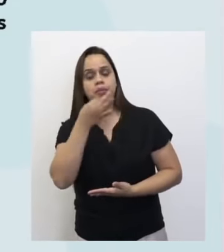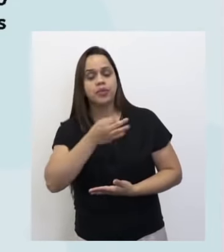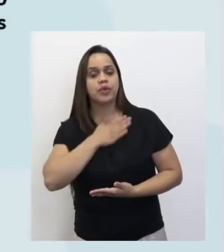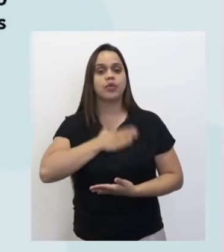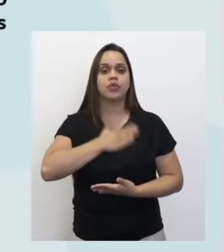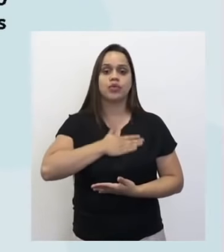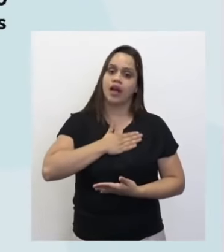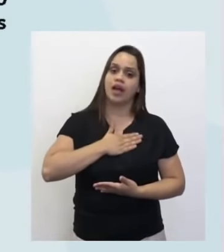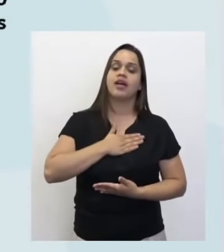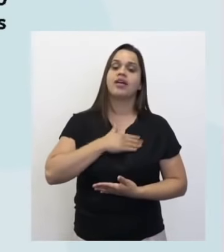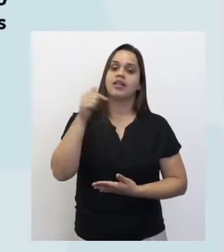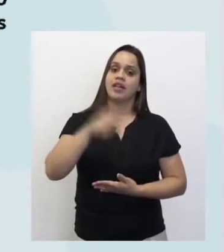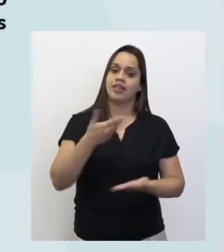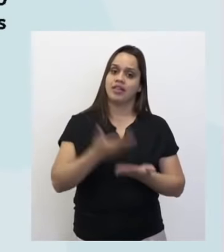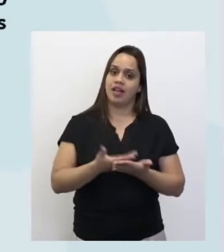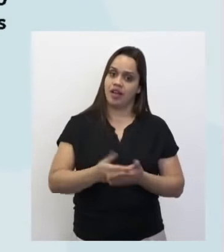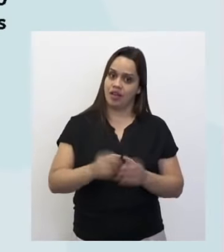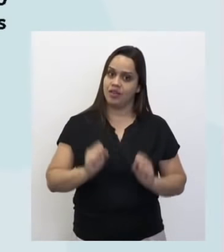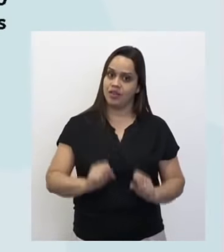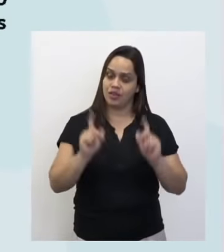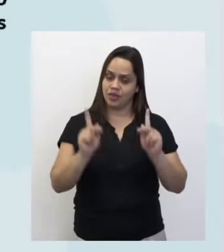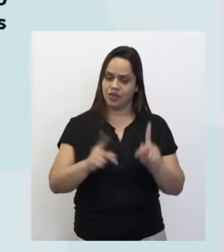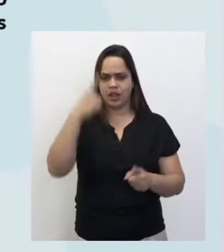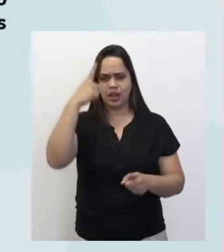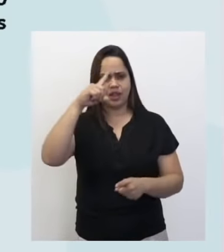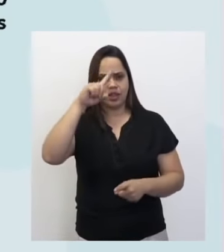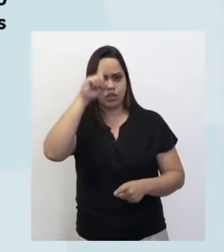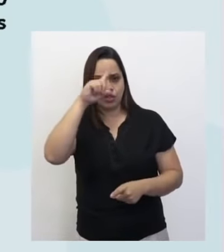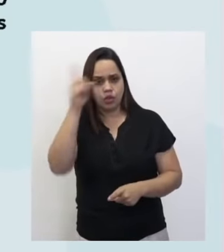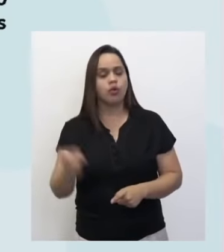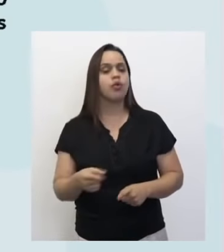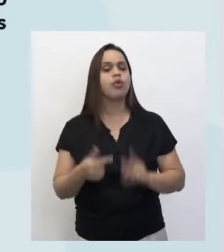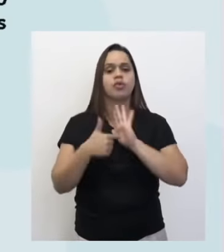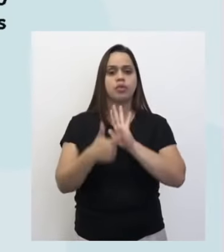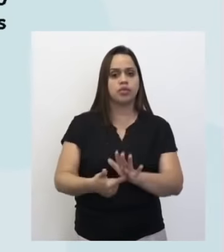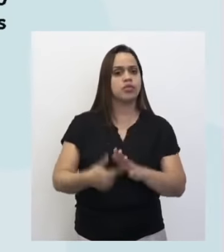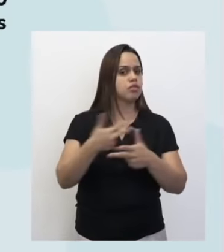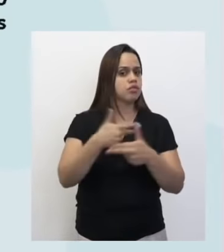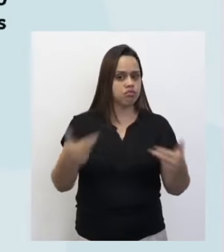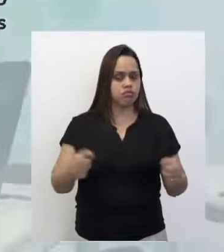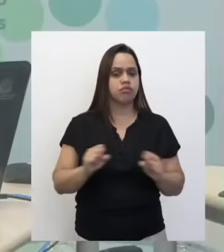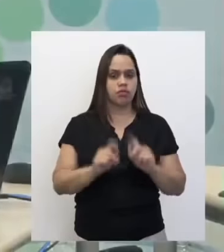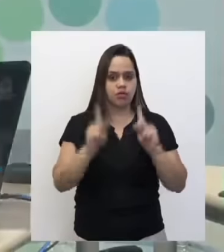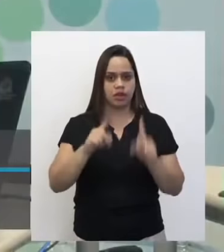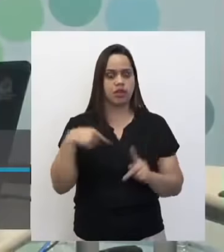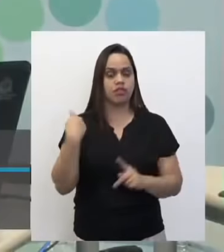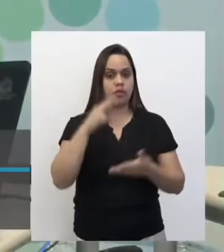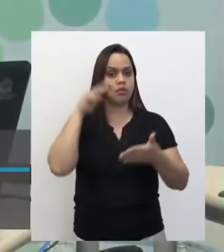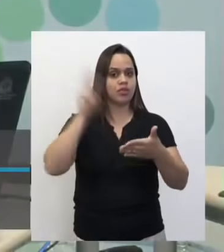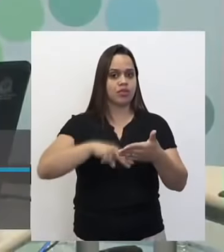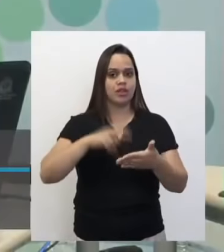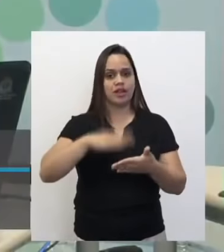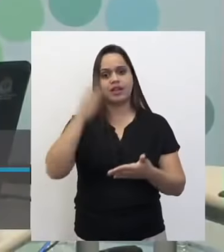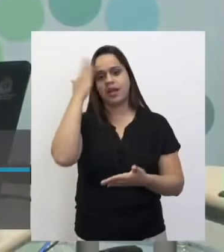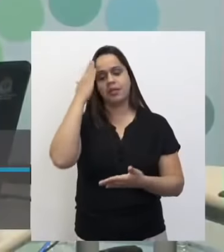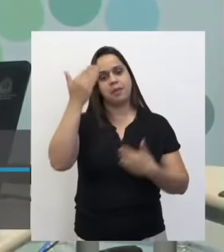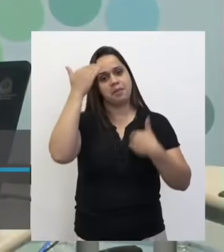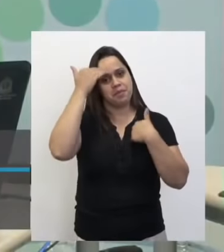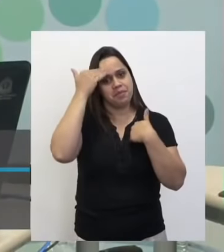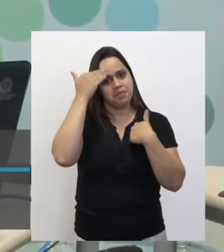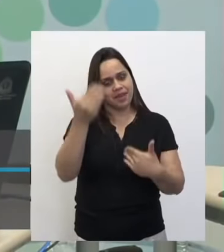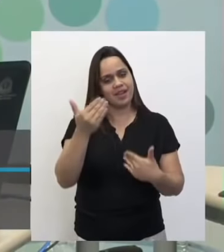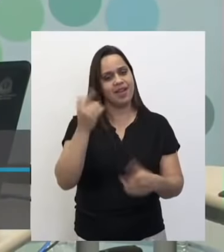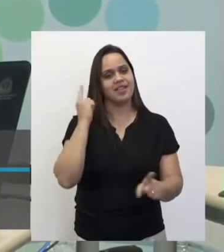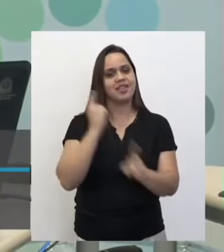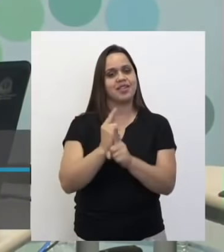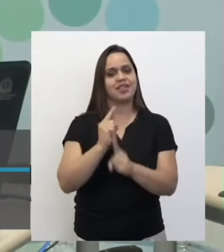gente saber se vocês gostaram da nossa aula, dando sugestões, apontamentos, tá? A gente vai adorar saber. Muito obrigada e